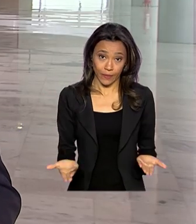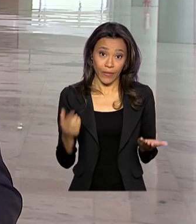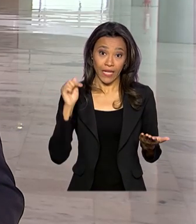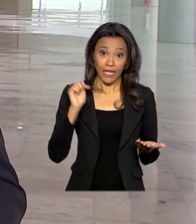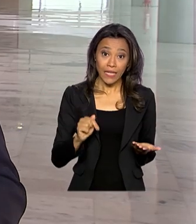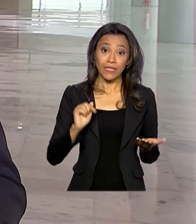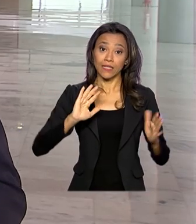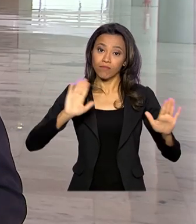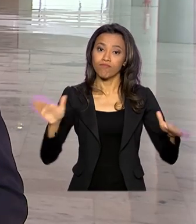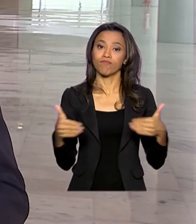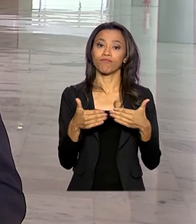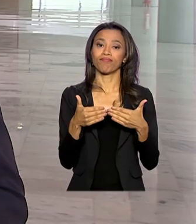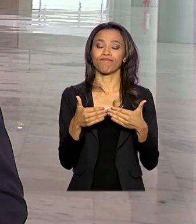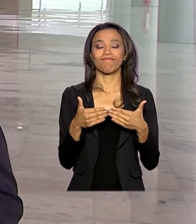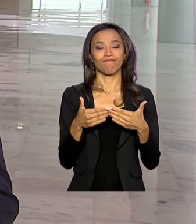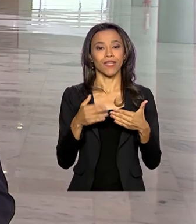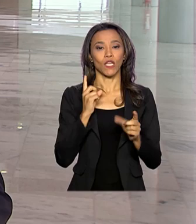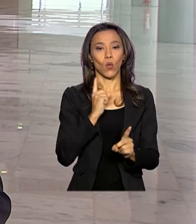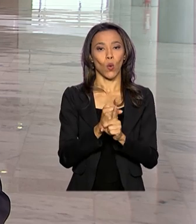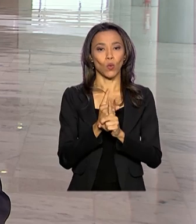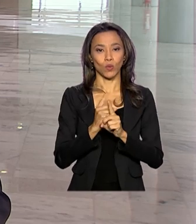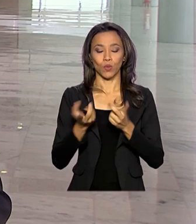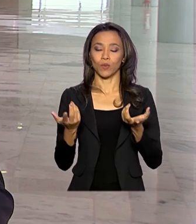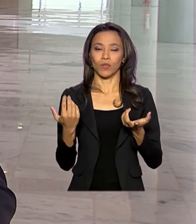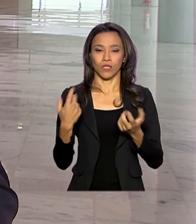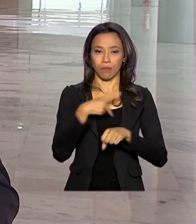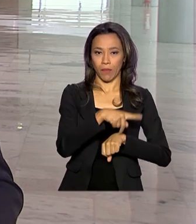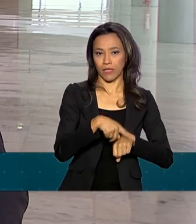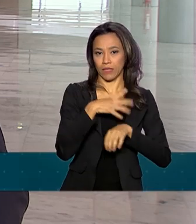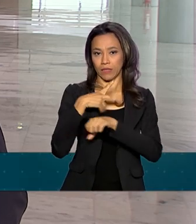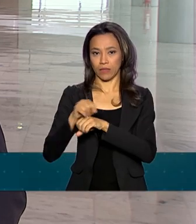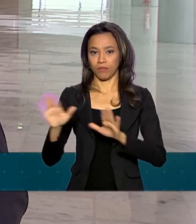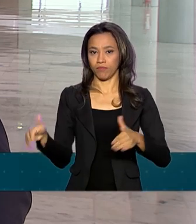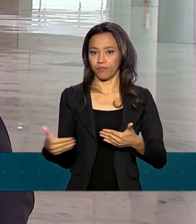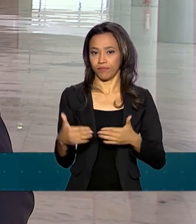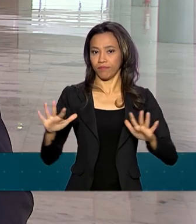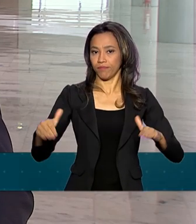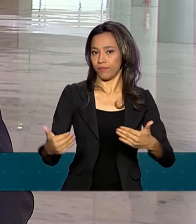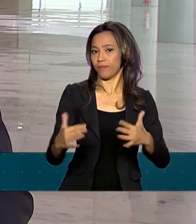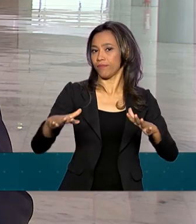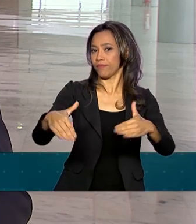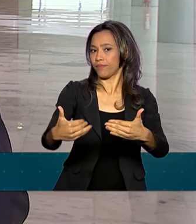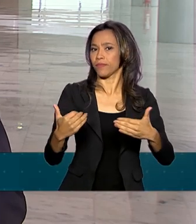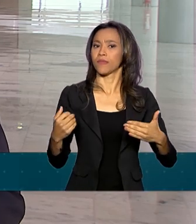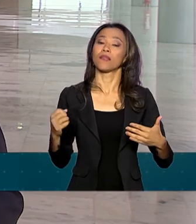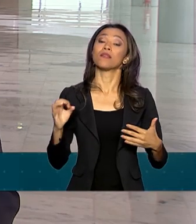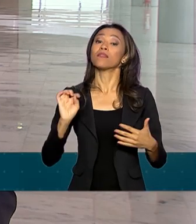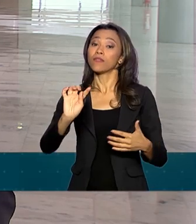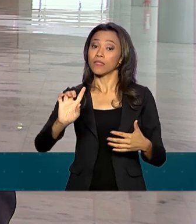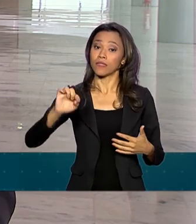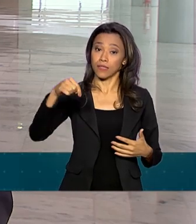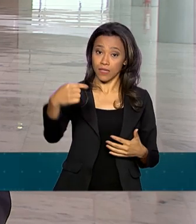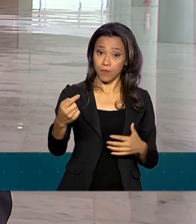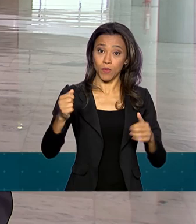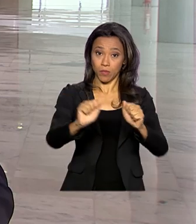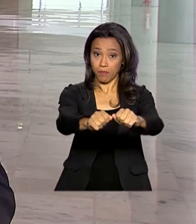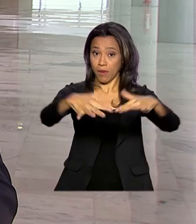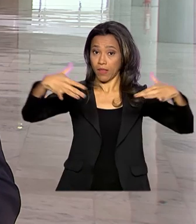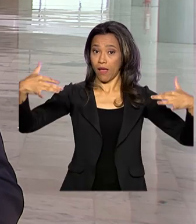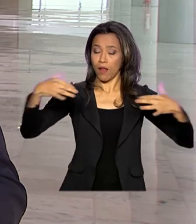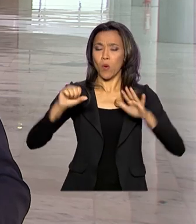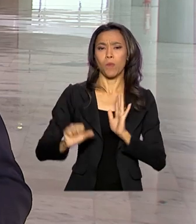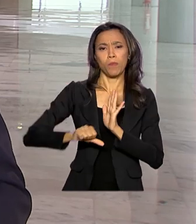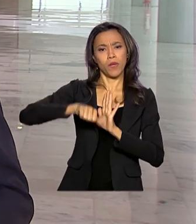bilaterais acontecem à tarde, aqui no Palácio do Planalto, após as sessões plenárias da cúpula do BRICS. O primeiro está